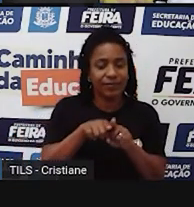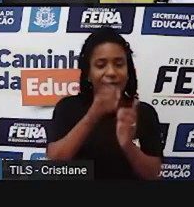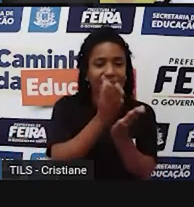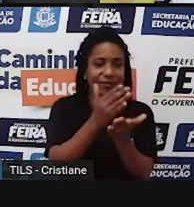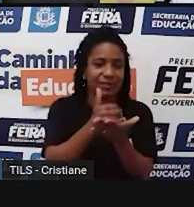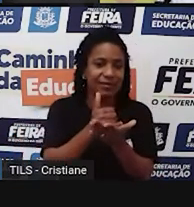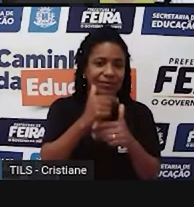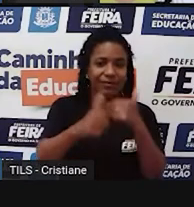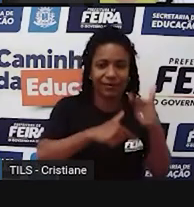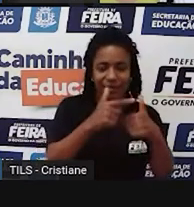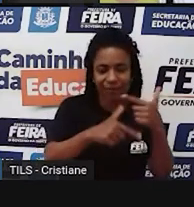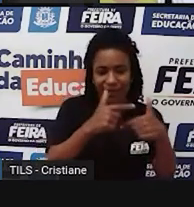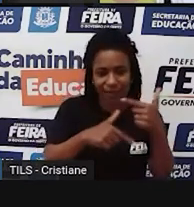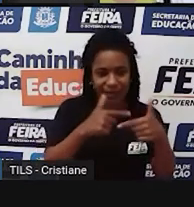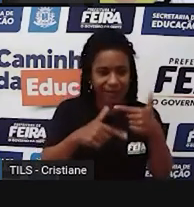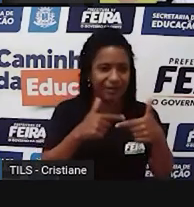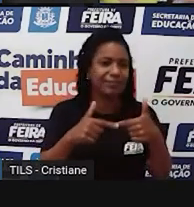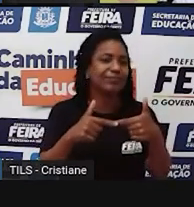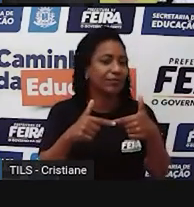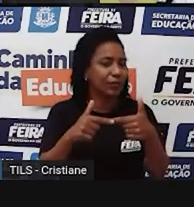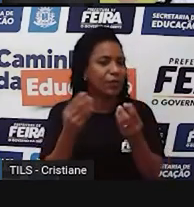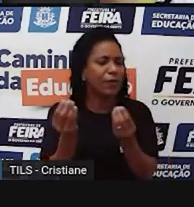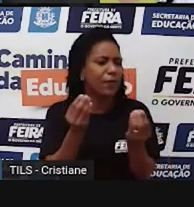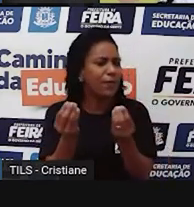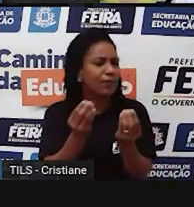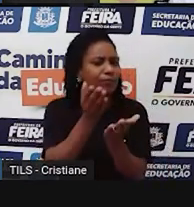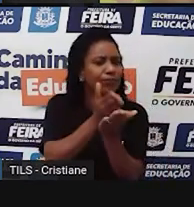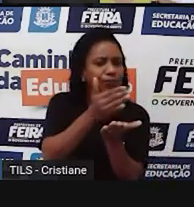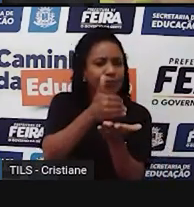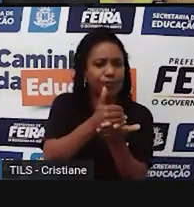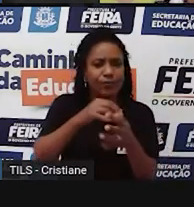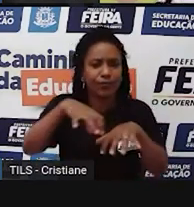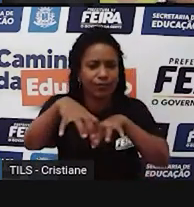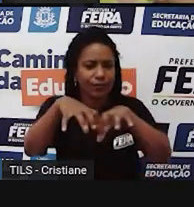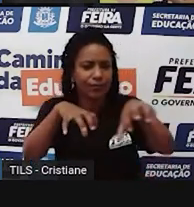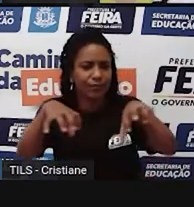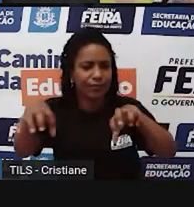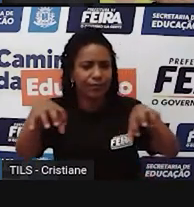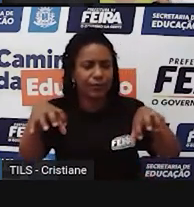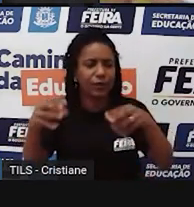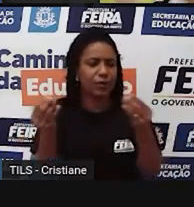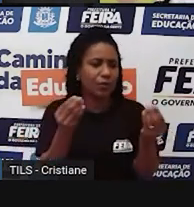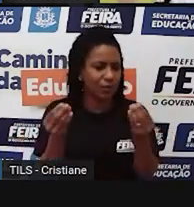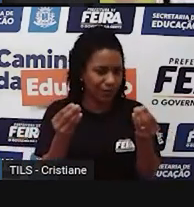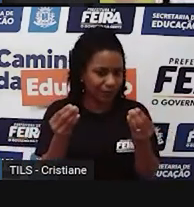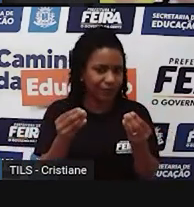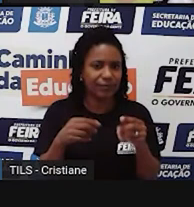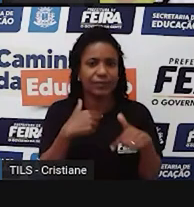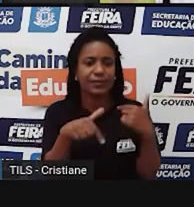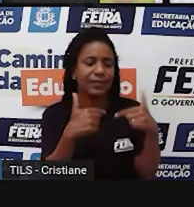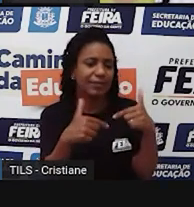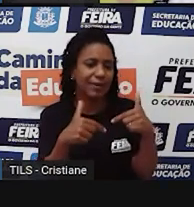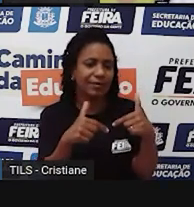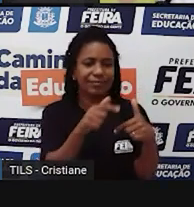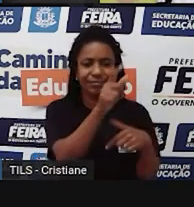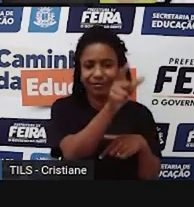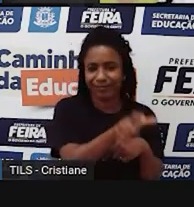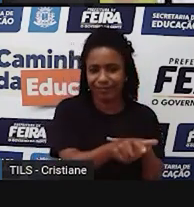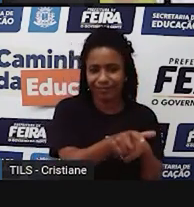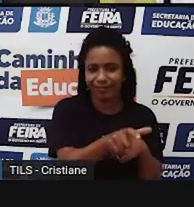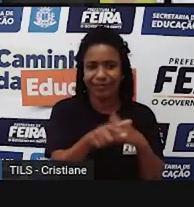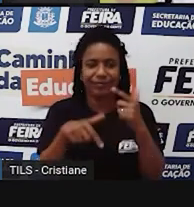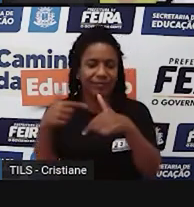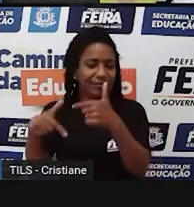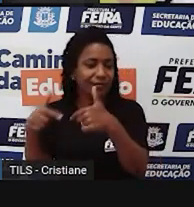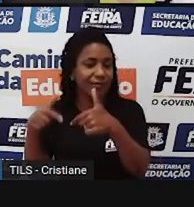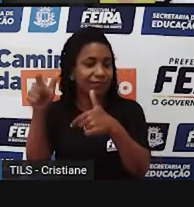e essa divisão do trabalho é você atribuir tarefas diferentes para pessoas diferentes dentro de um